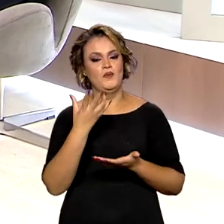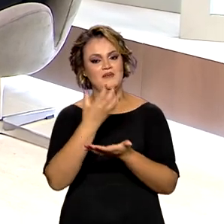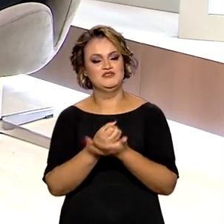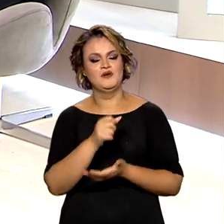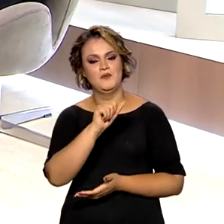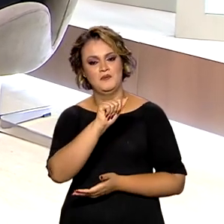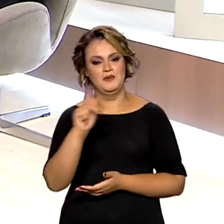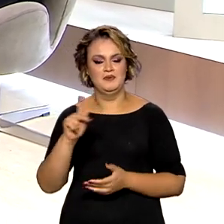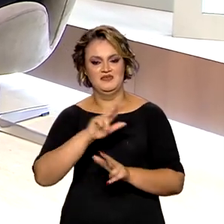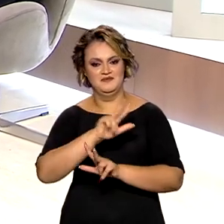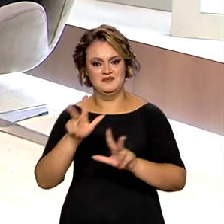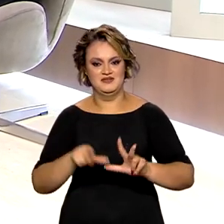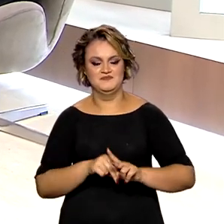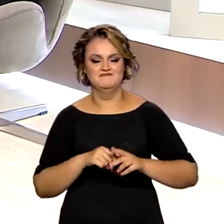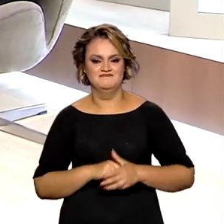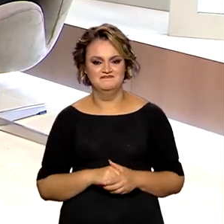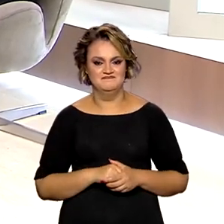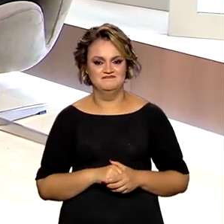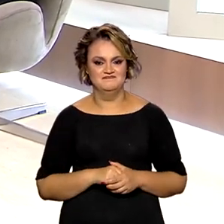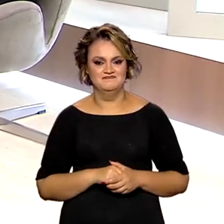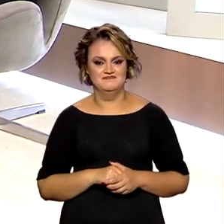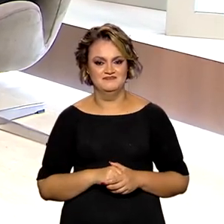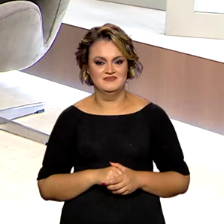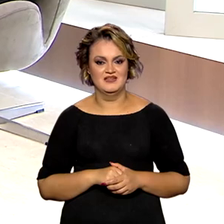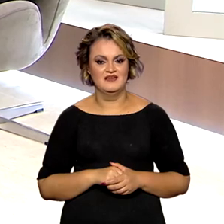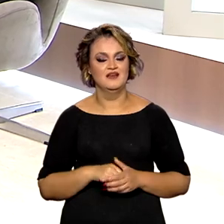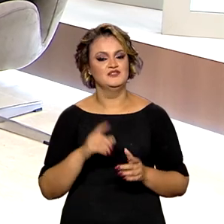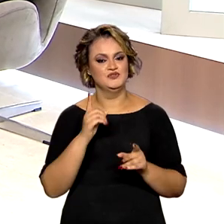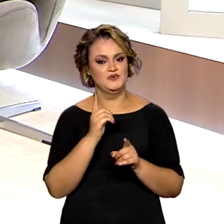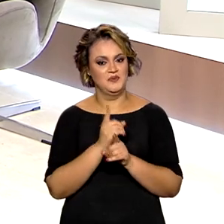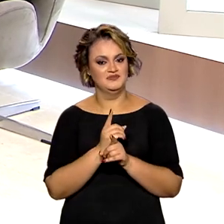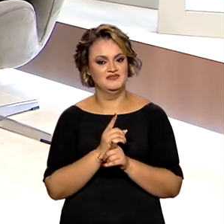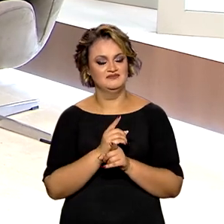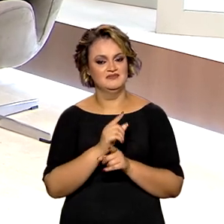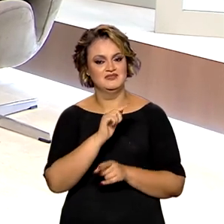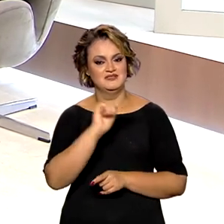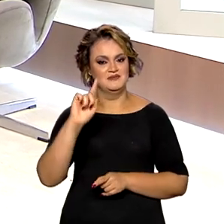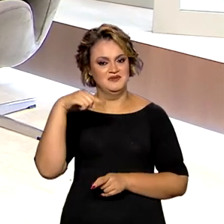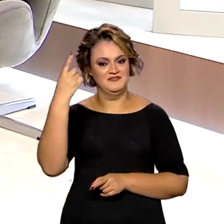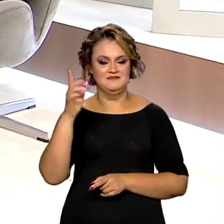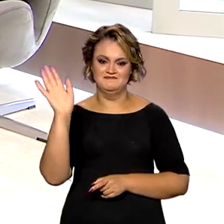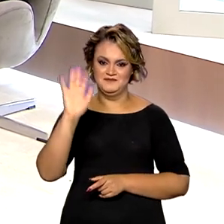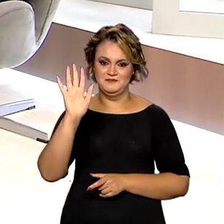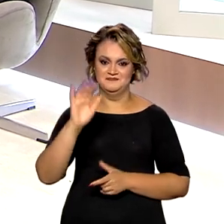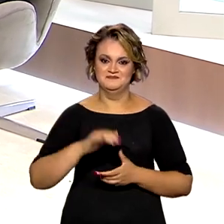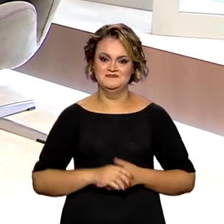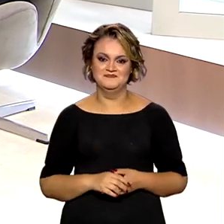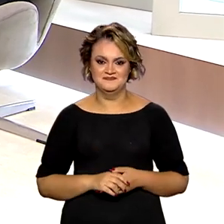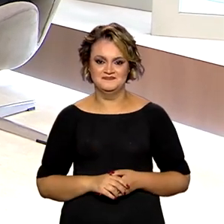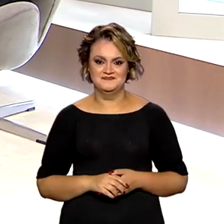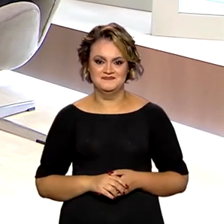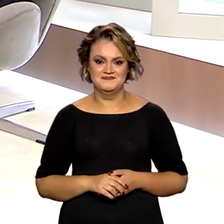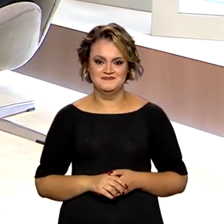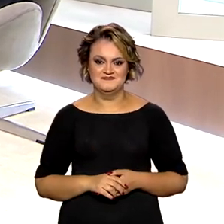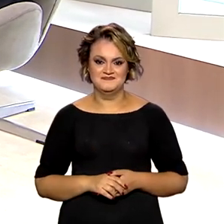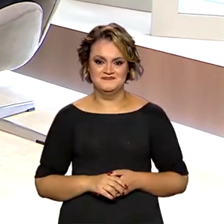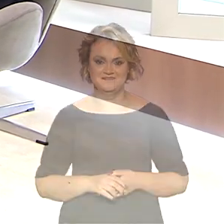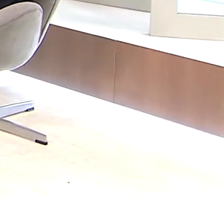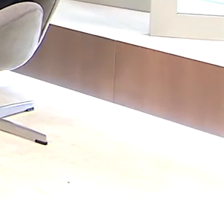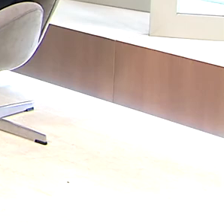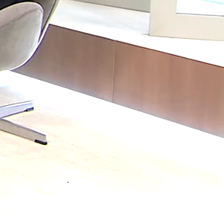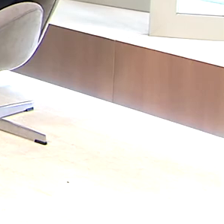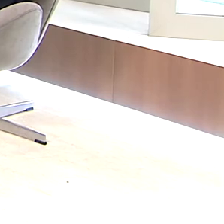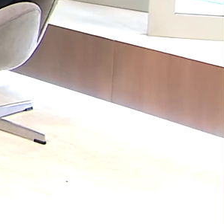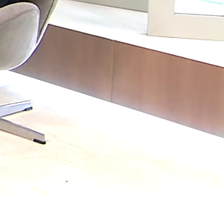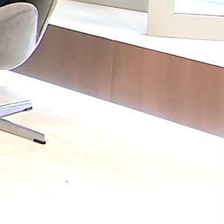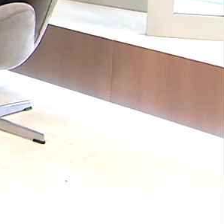o TV Brasil Play. E o Brasil continua em Pauta aqui na TV Brasil. Até o próximo programa. Tchau. Tchau.